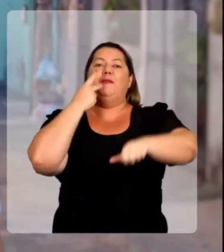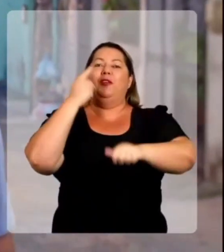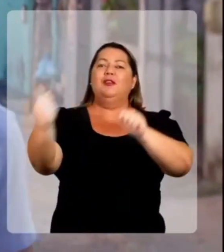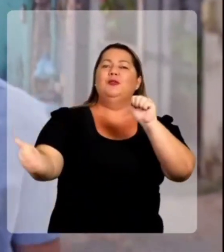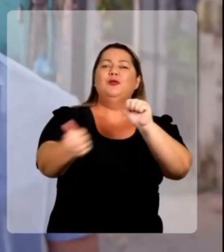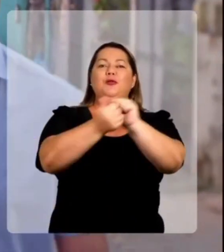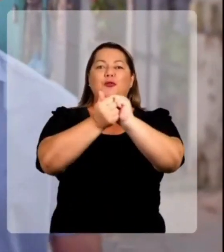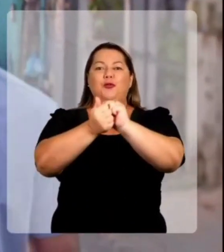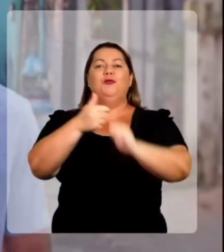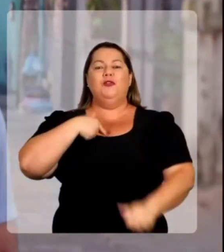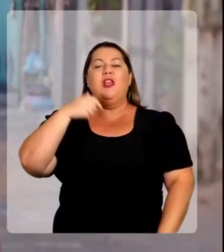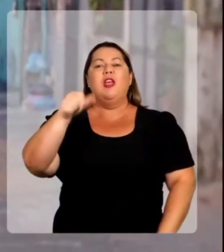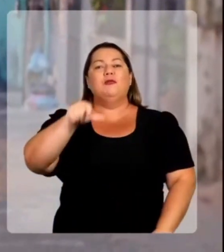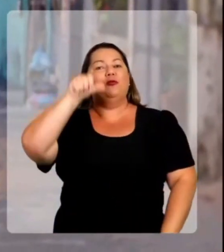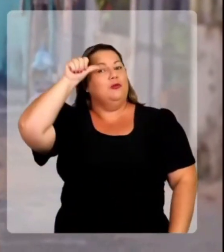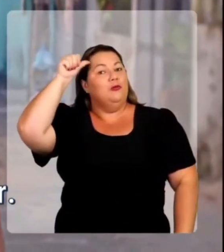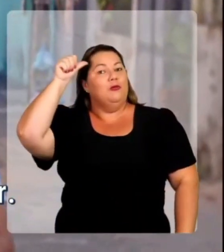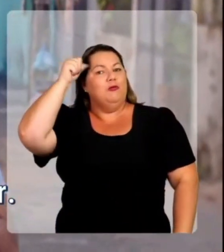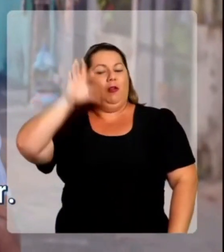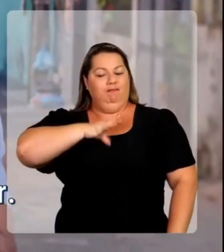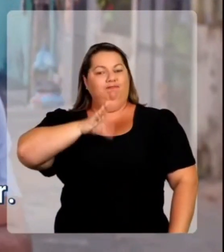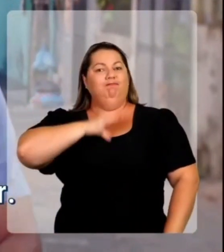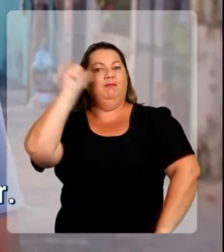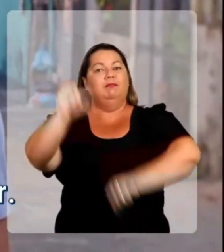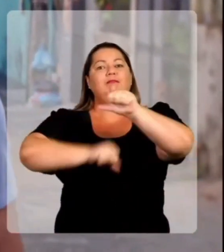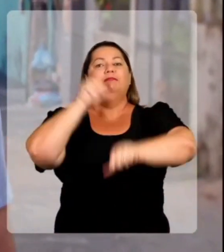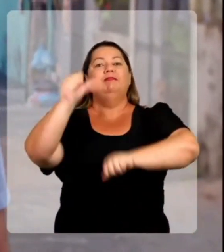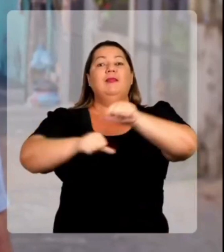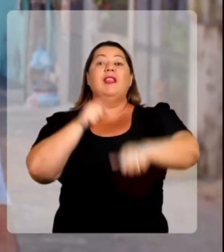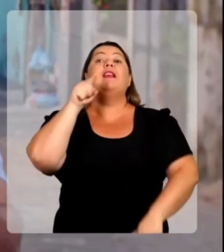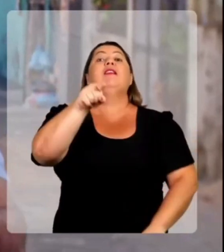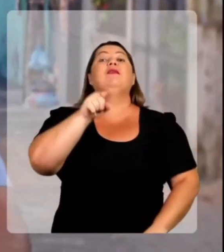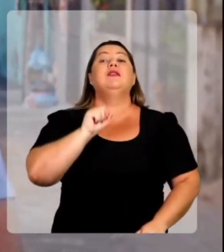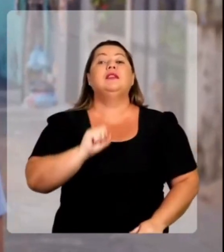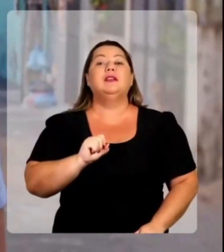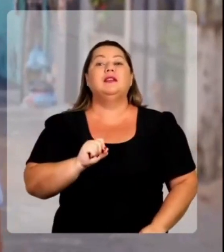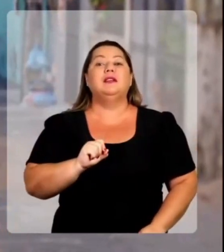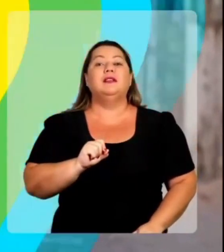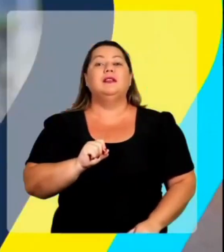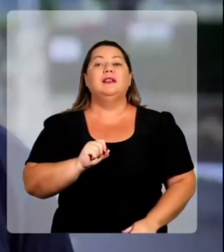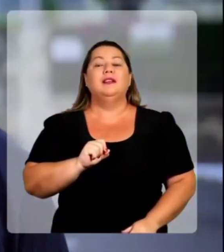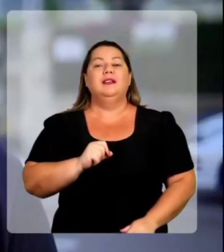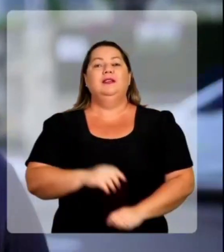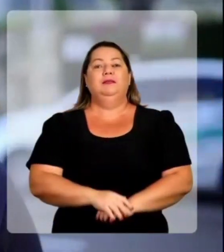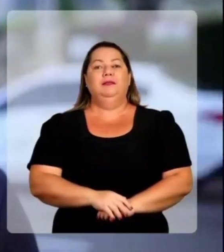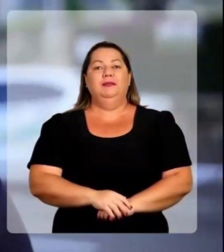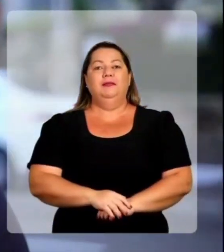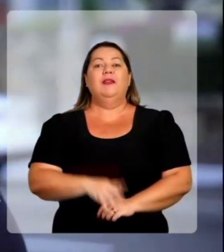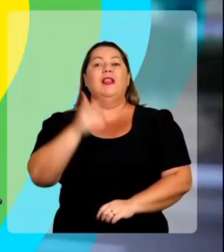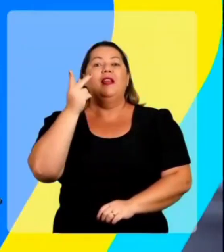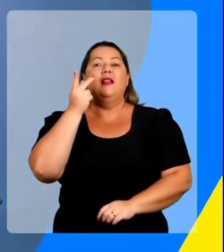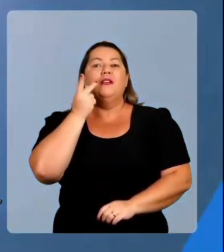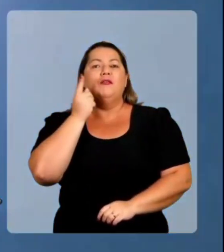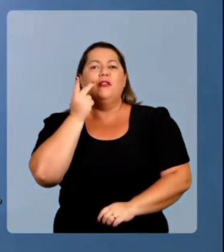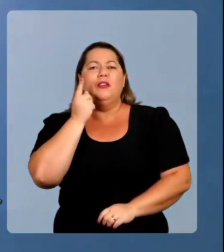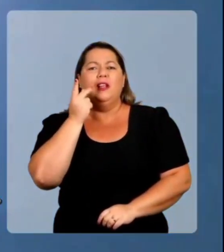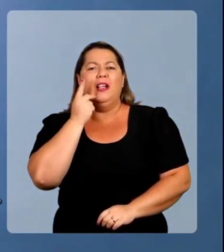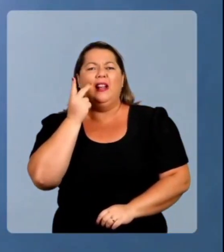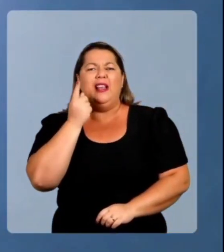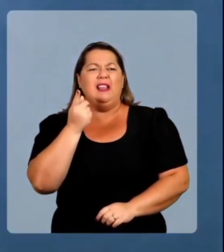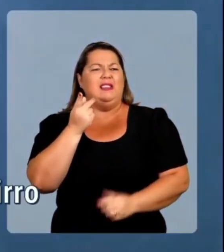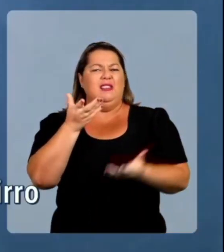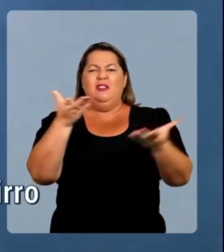Fortaleza juntos. Eu sou o André Fernandes e tenho coragem de mudar. E você? Sem arrudeio. Fortaleza está